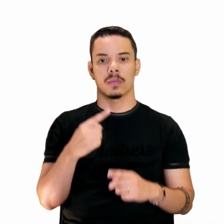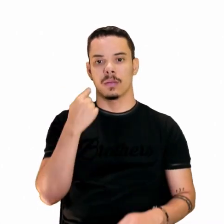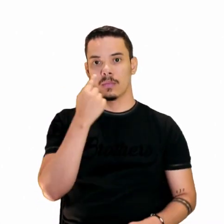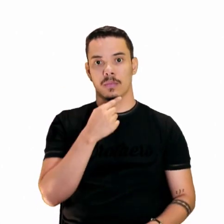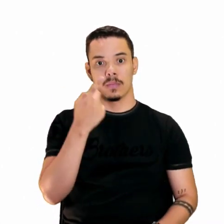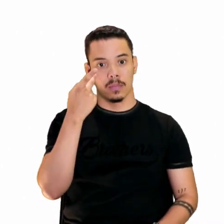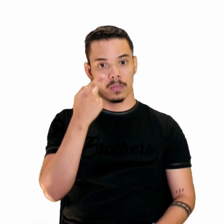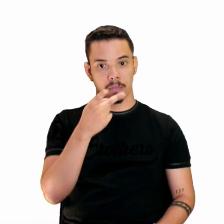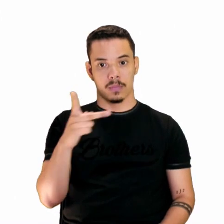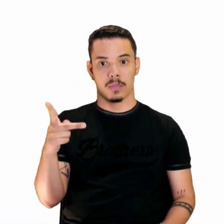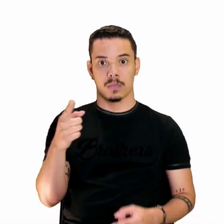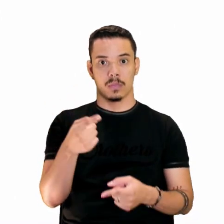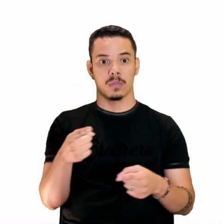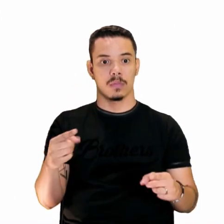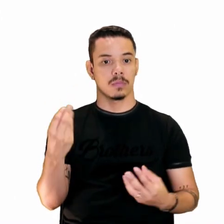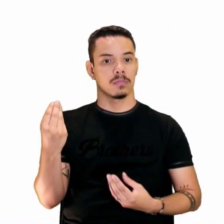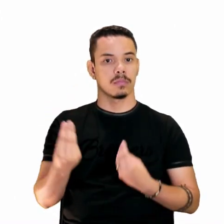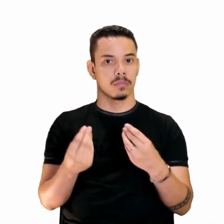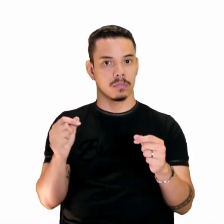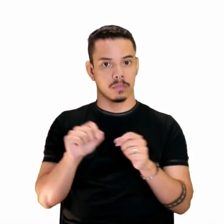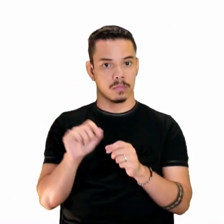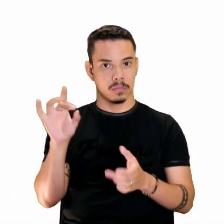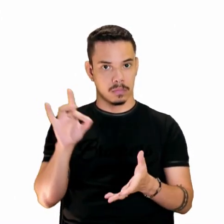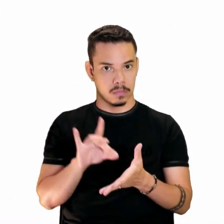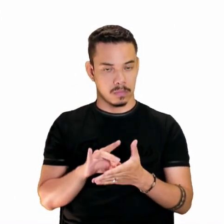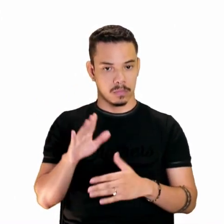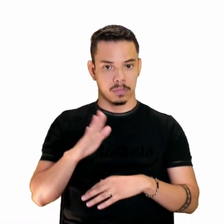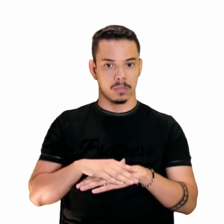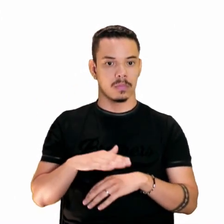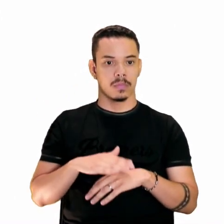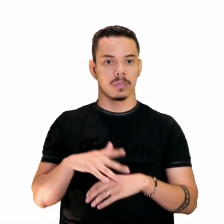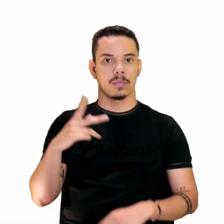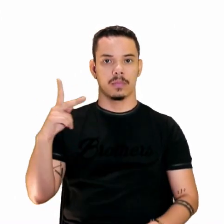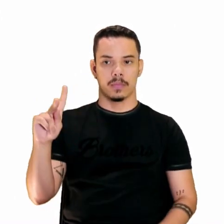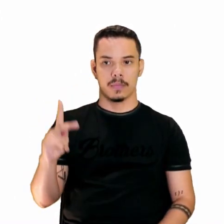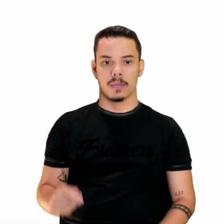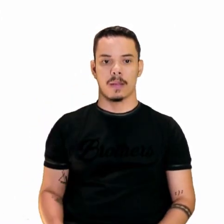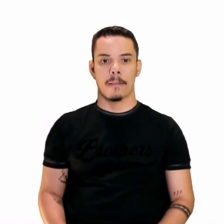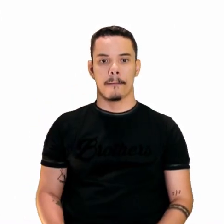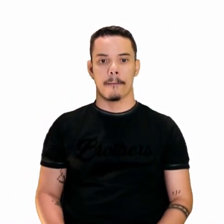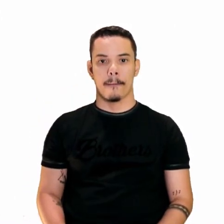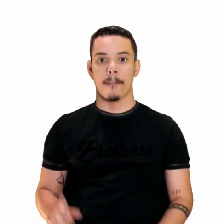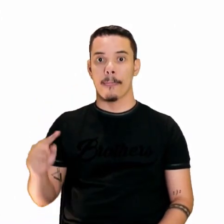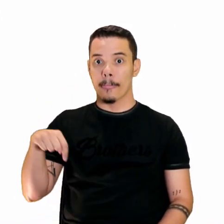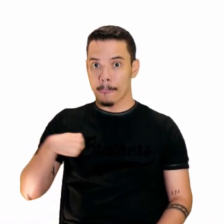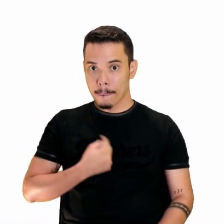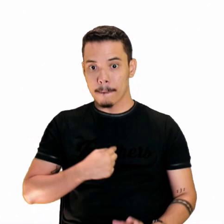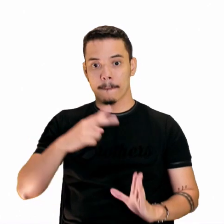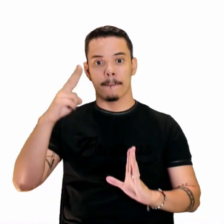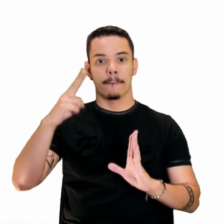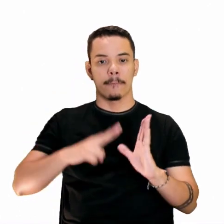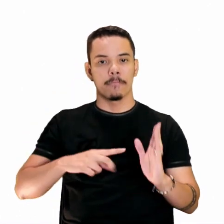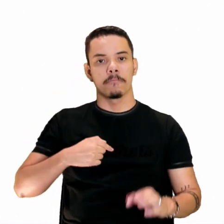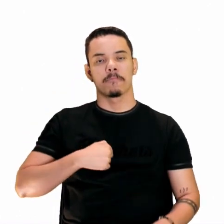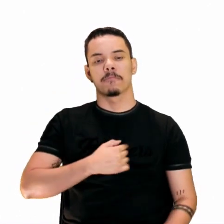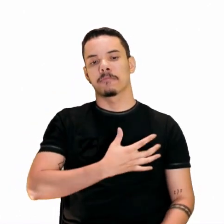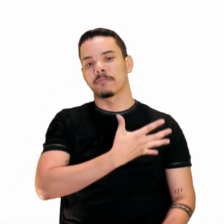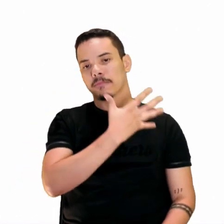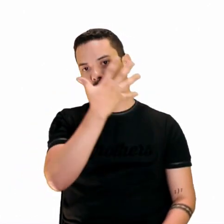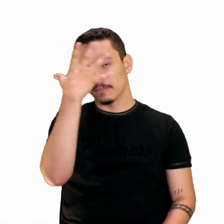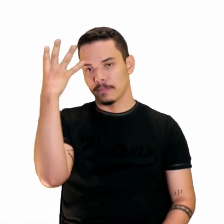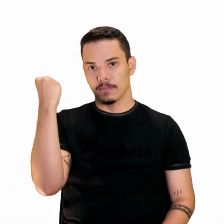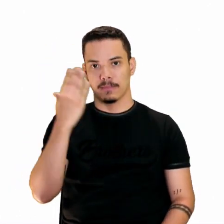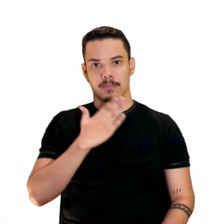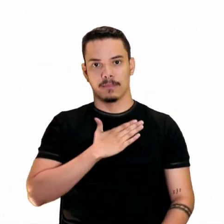Canção do Exílio. Como era mesmo a Canção do Exílio? Olha só, ainda há pouco a gente leu. Eu tô esquecido de